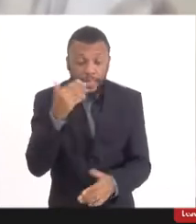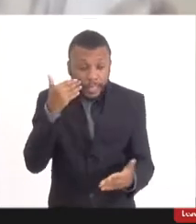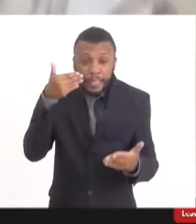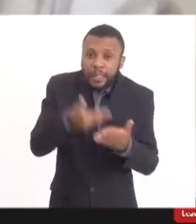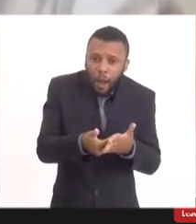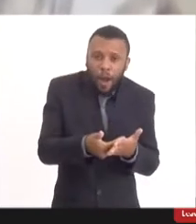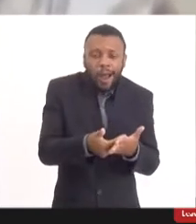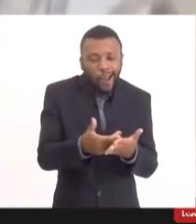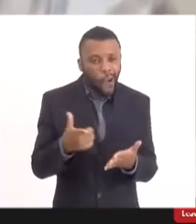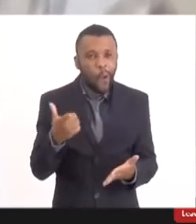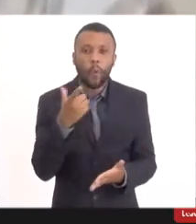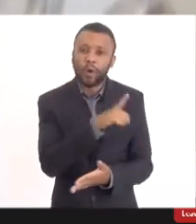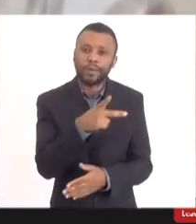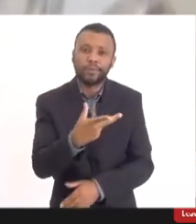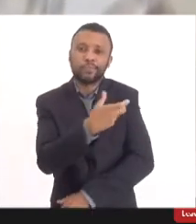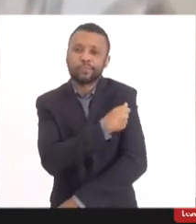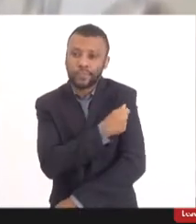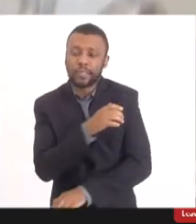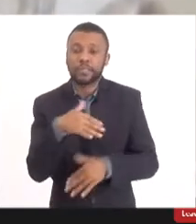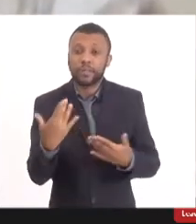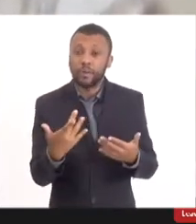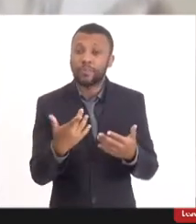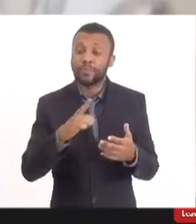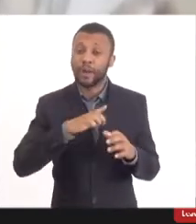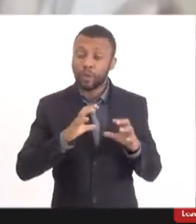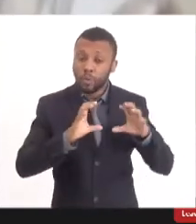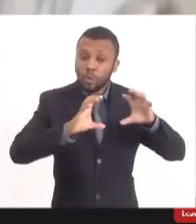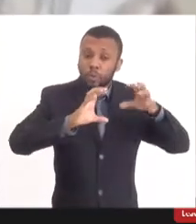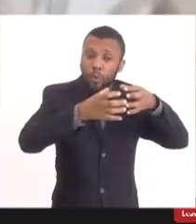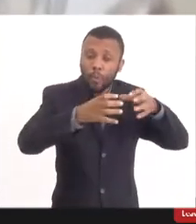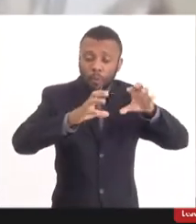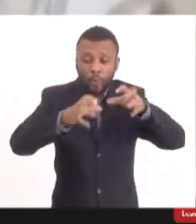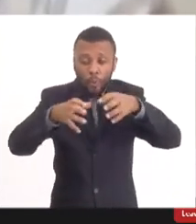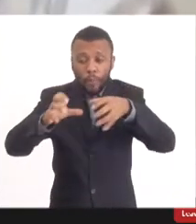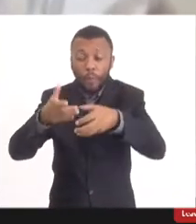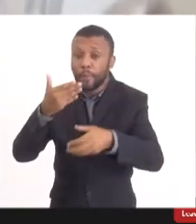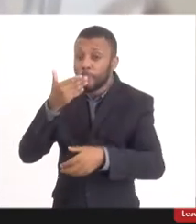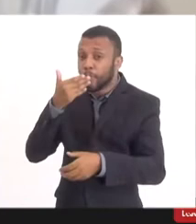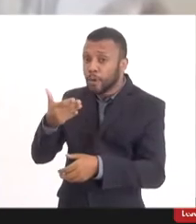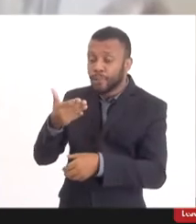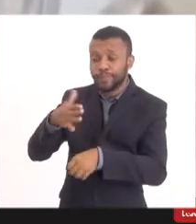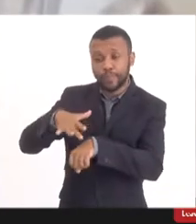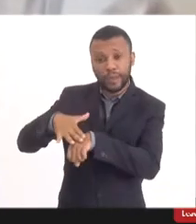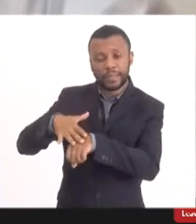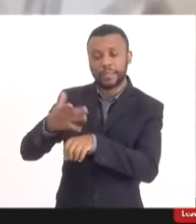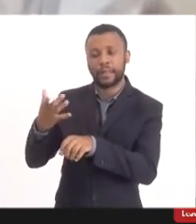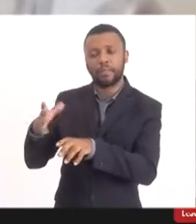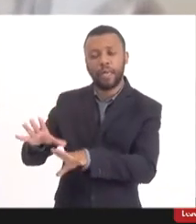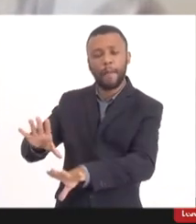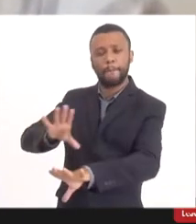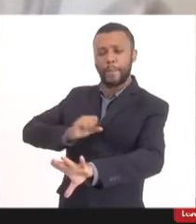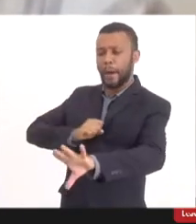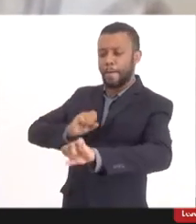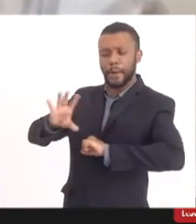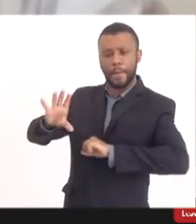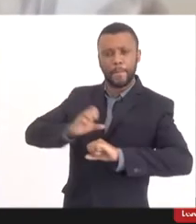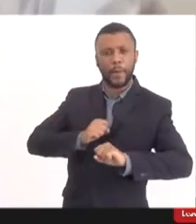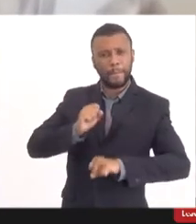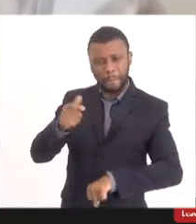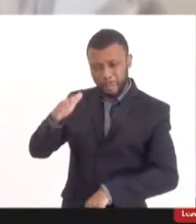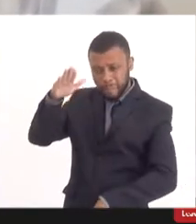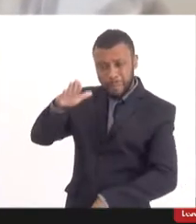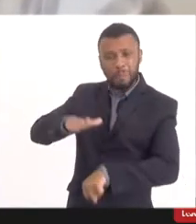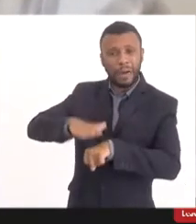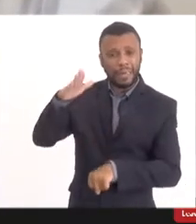atrás. Então, foi-se pensado nos grupos prioritários, a doença estava afetando muito mais idosos, adultos,